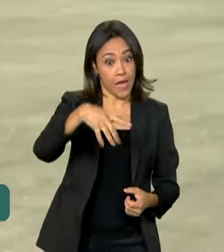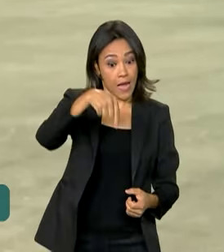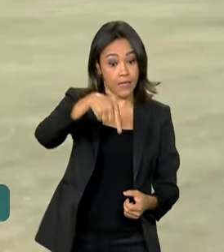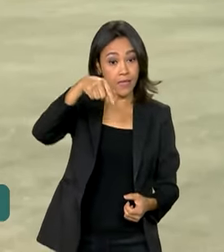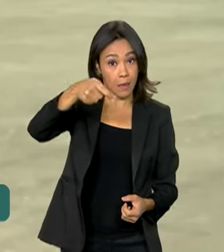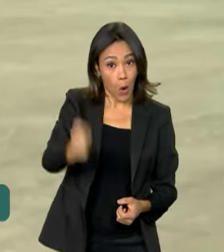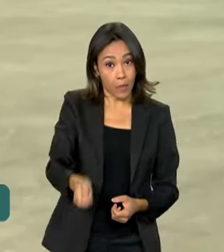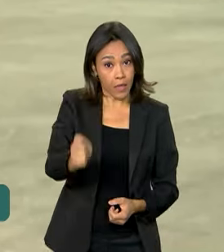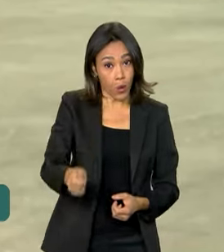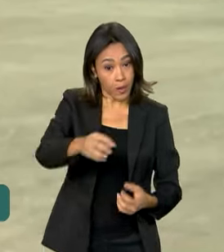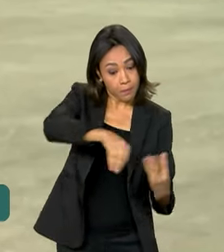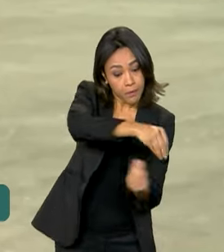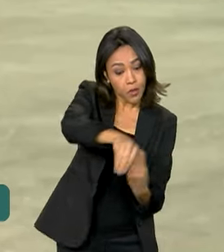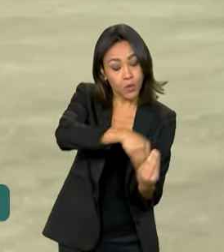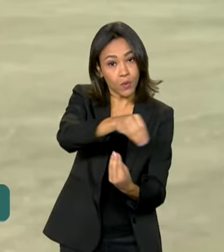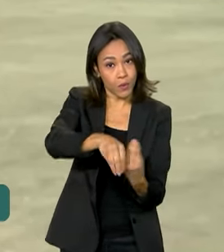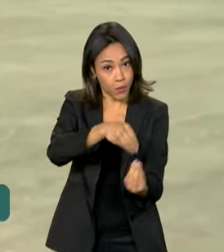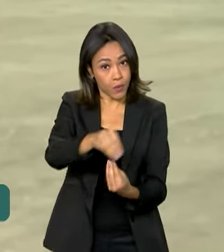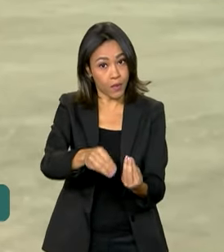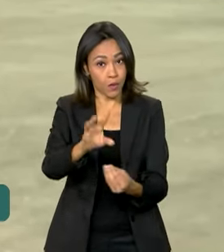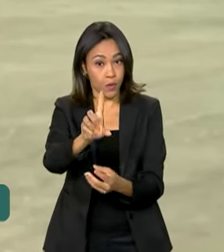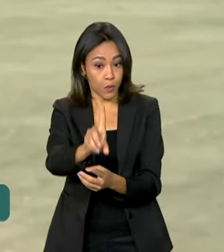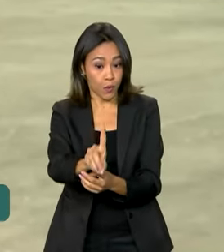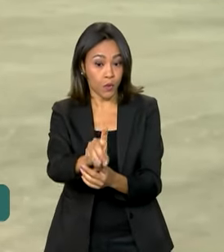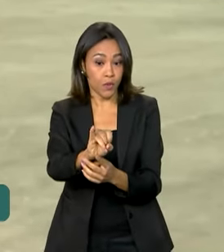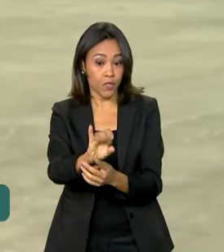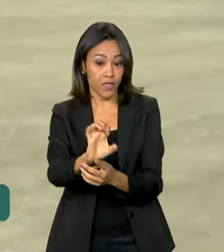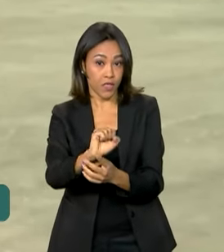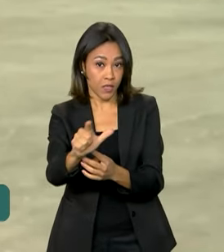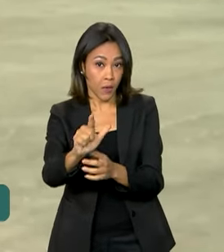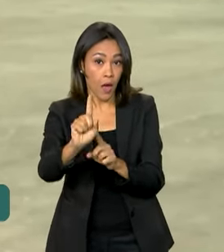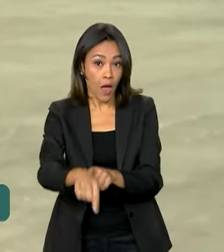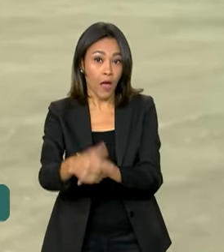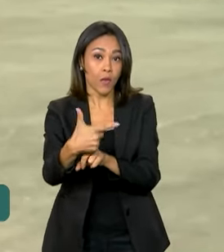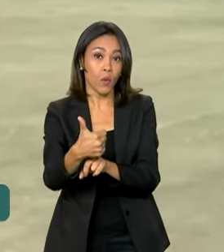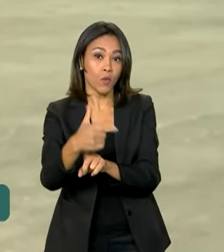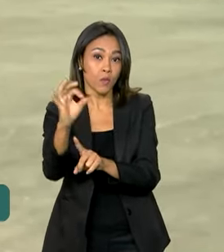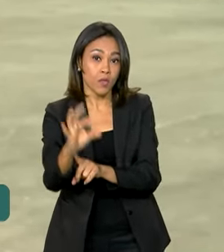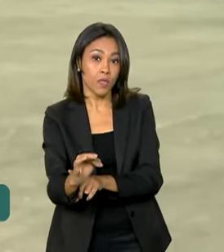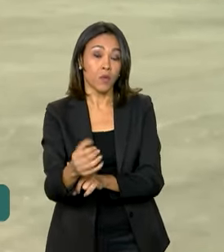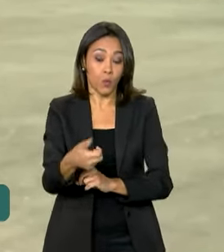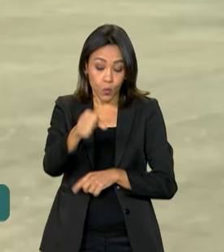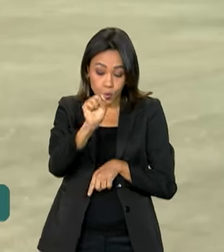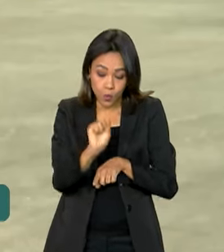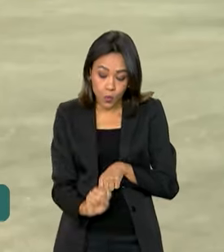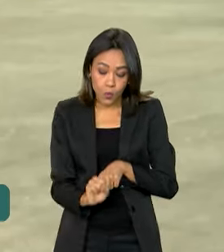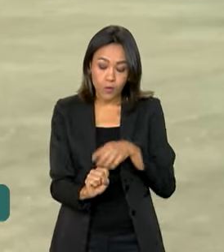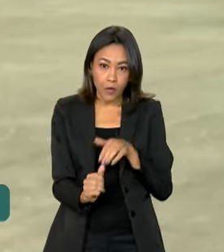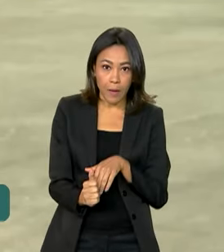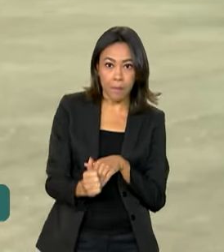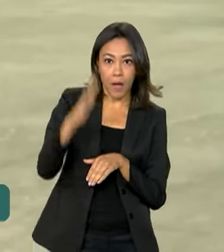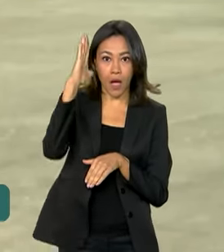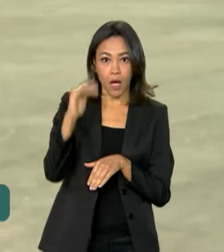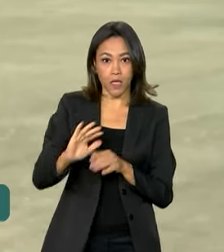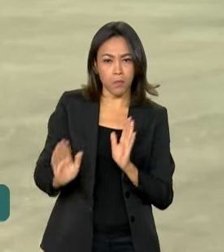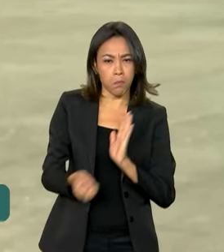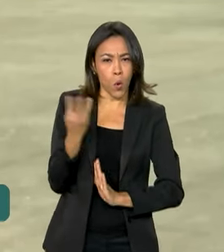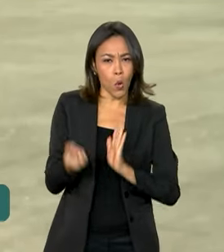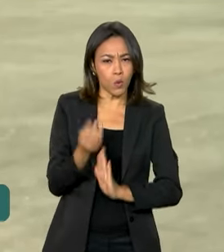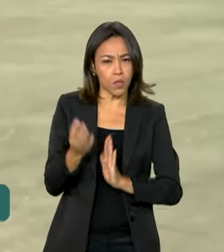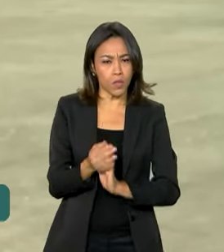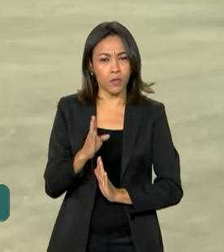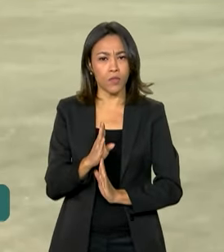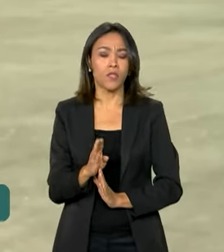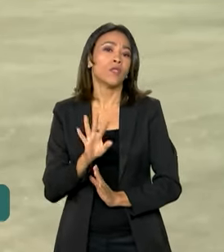obrigatória ao diesel é de 12%. A região sul foi a maior produtora de biodiesel, com pouco mais de